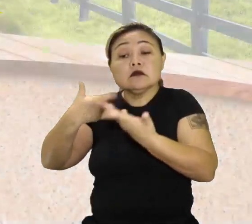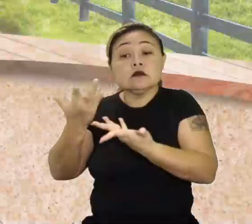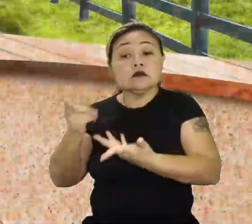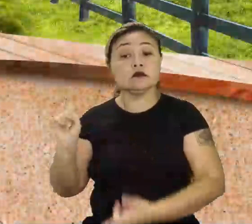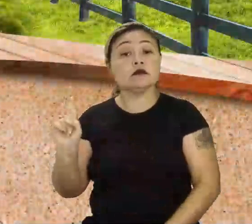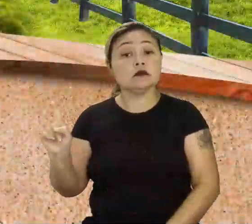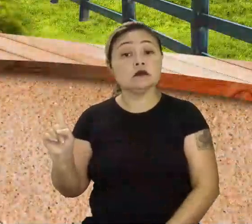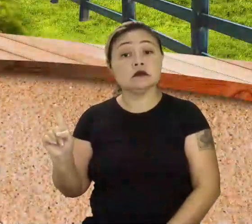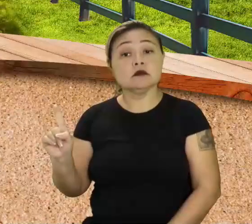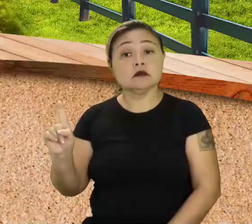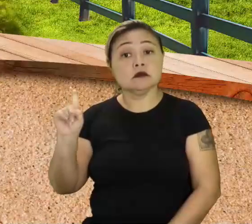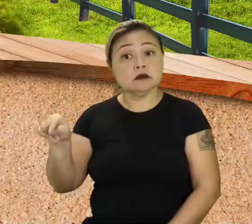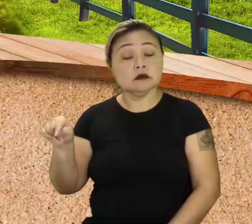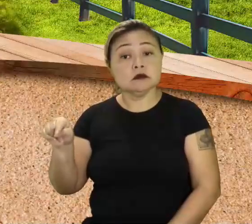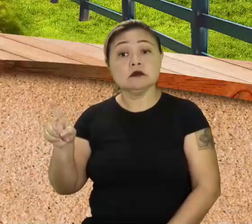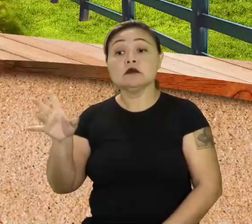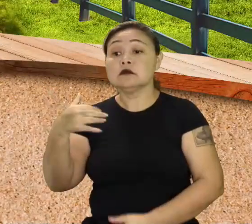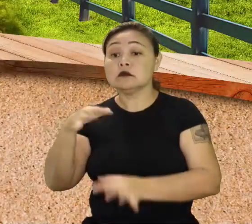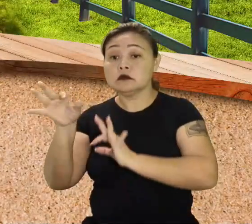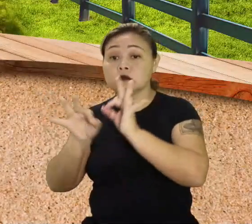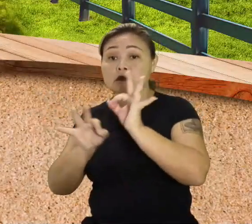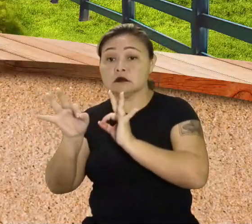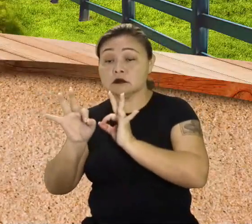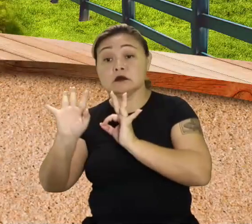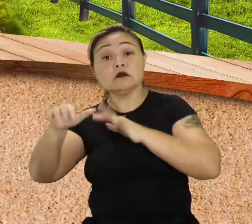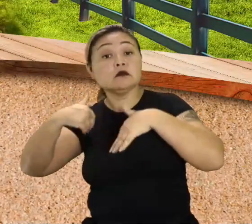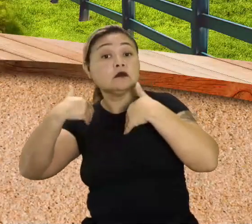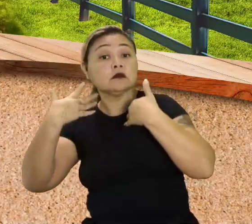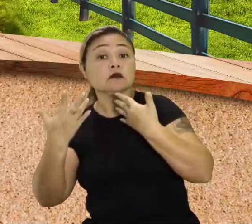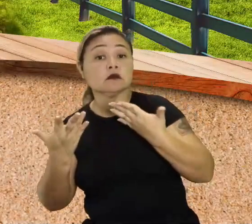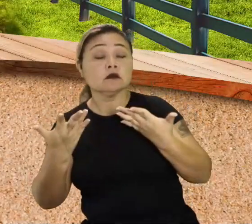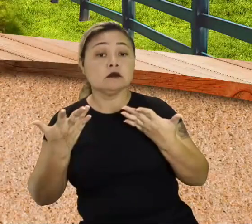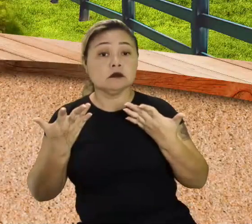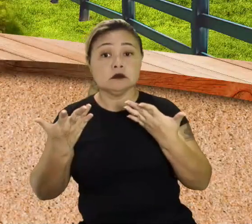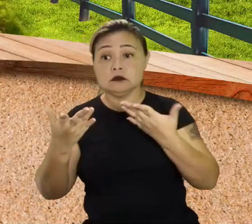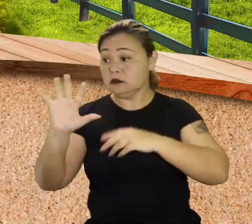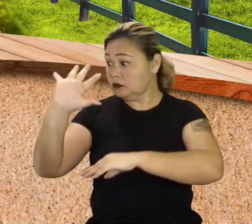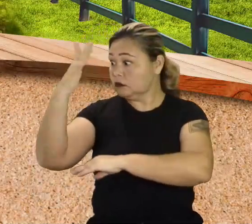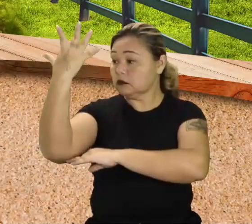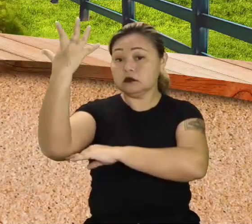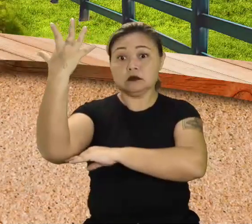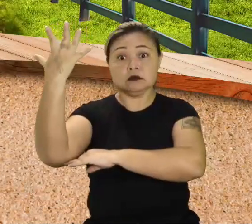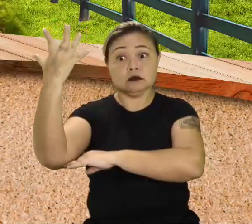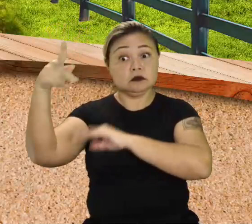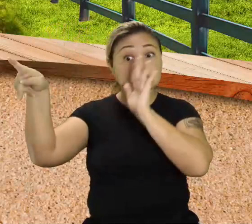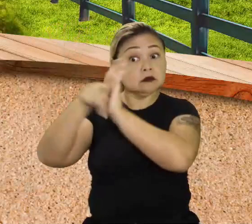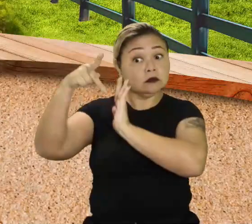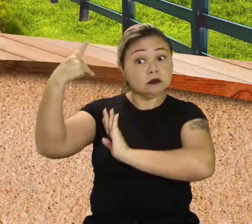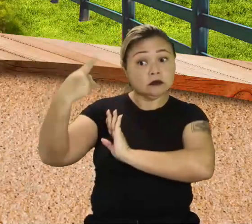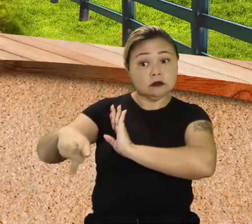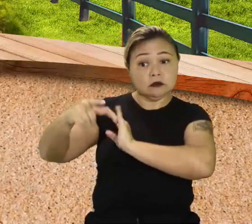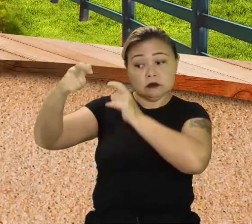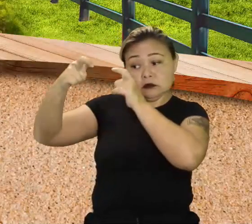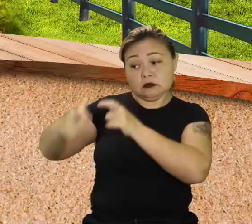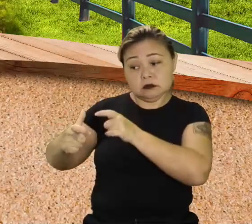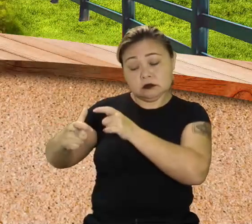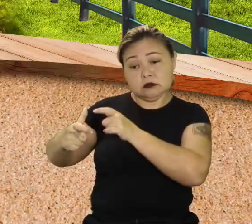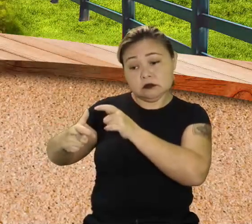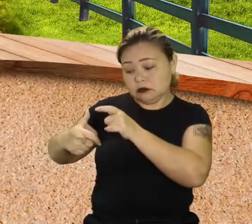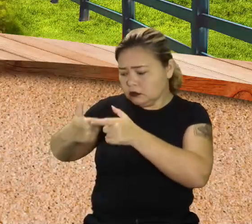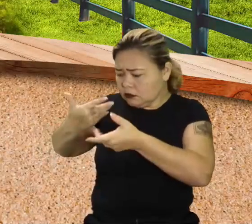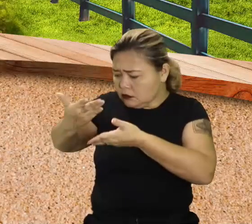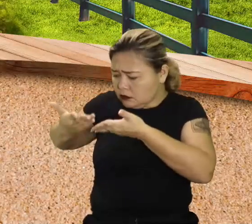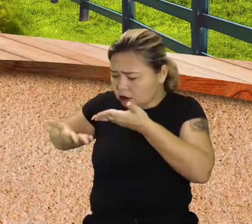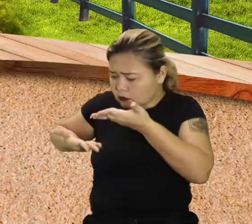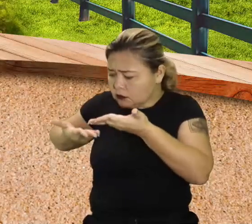Aqui para o tio agora. Ordenar, pessoal, é saber quais são as árvores nativas, realizar o